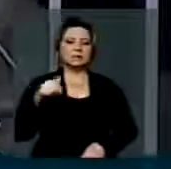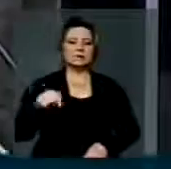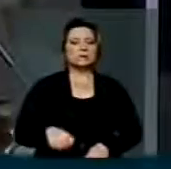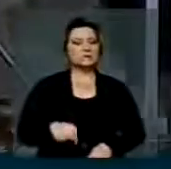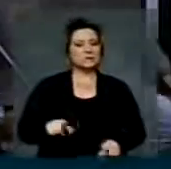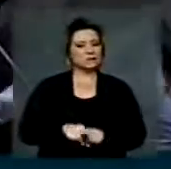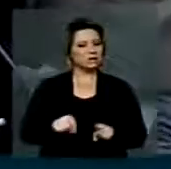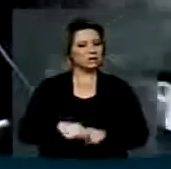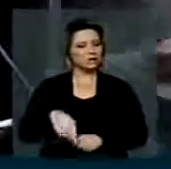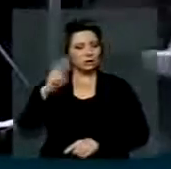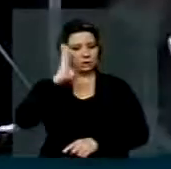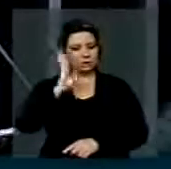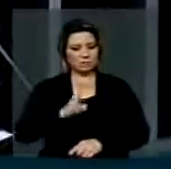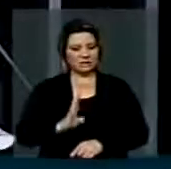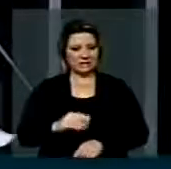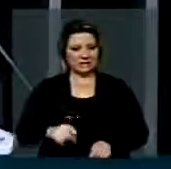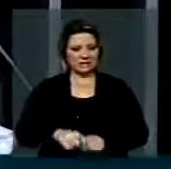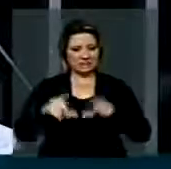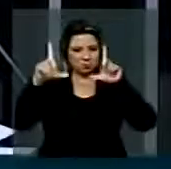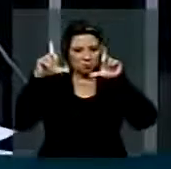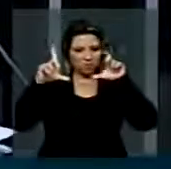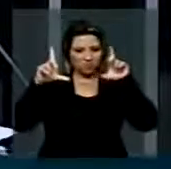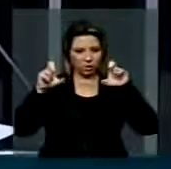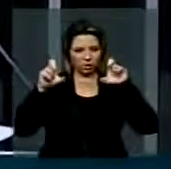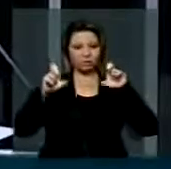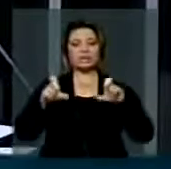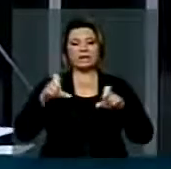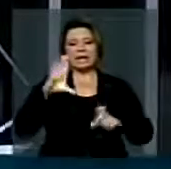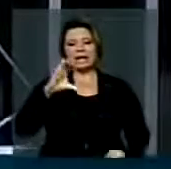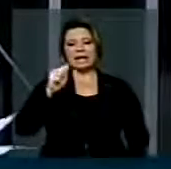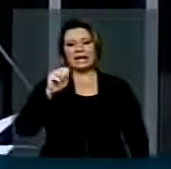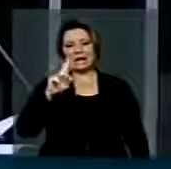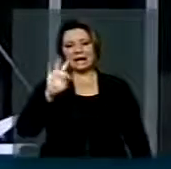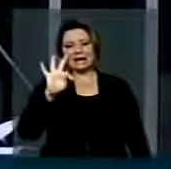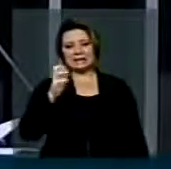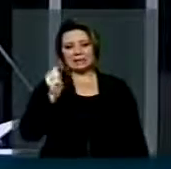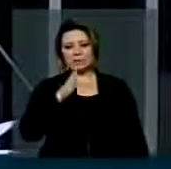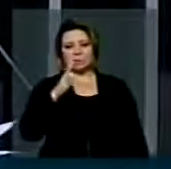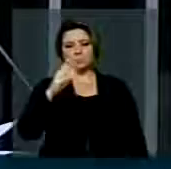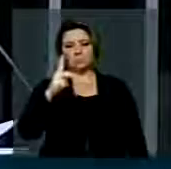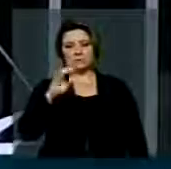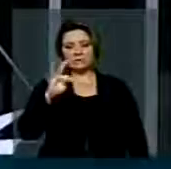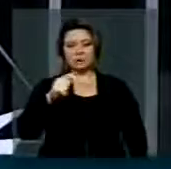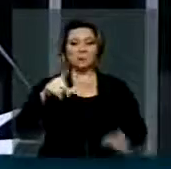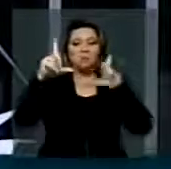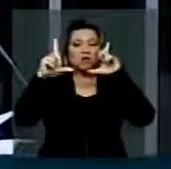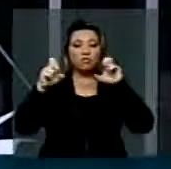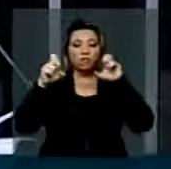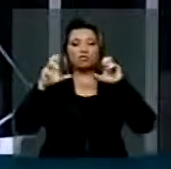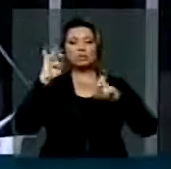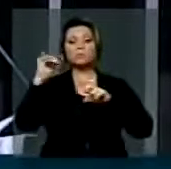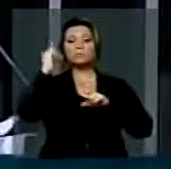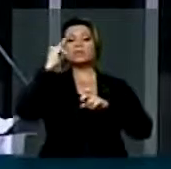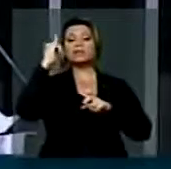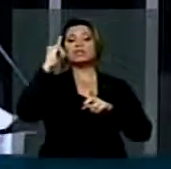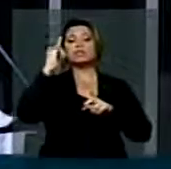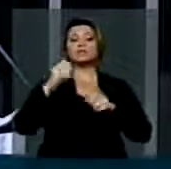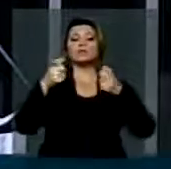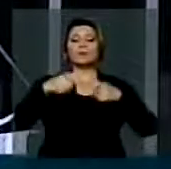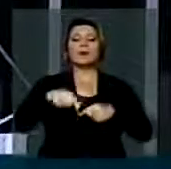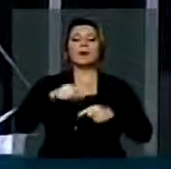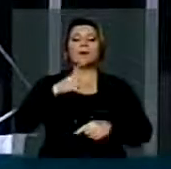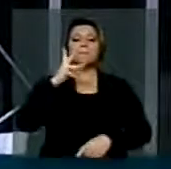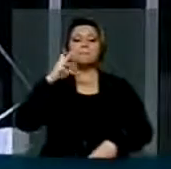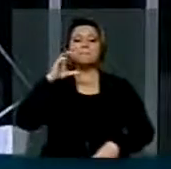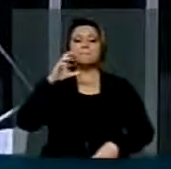Brasil, que é a minha querida cidade do Rio de Janeiro, o Pão de Açúcar. E no dia 14 de novembro